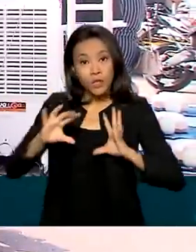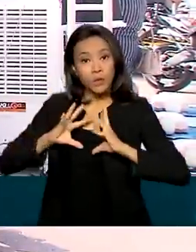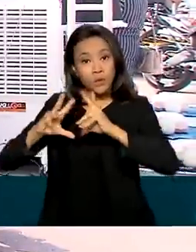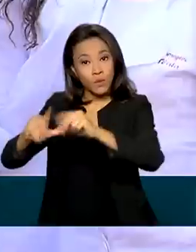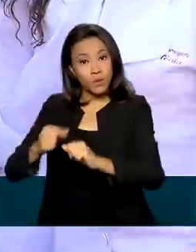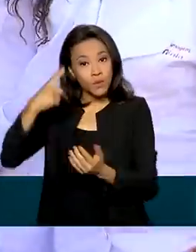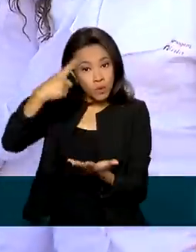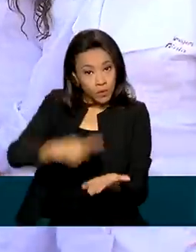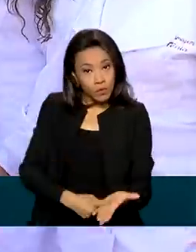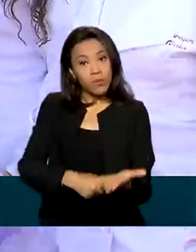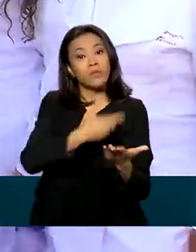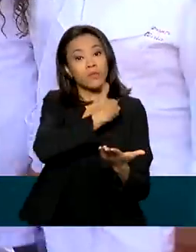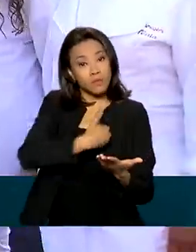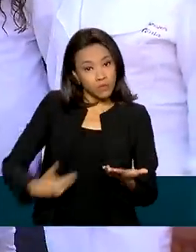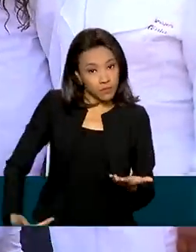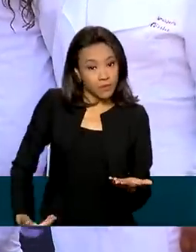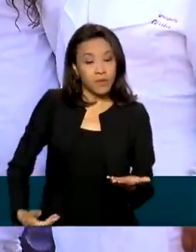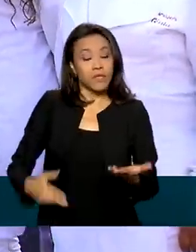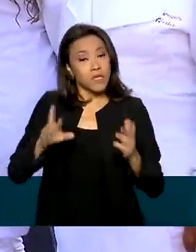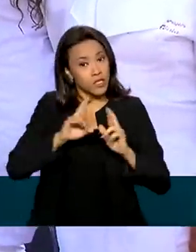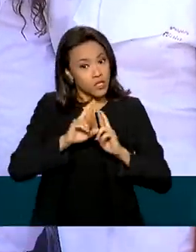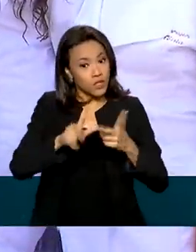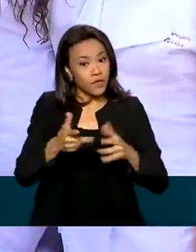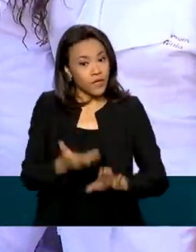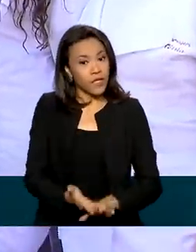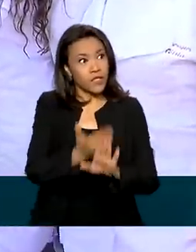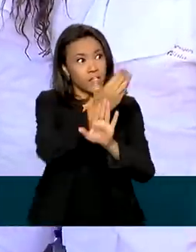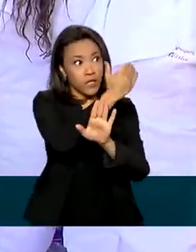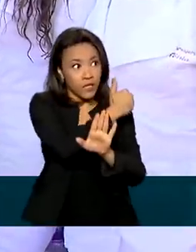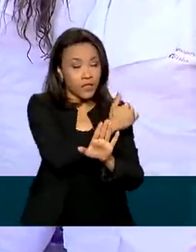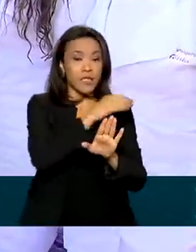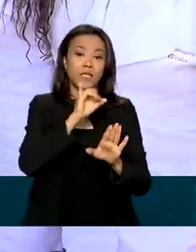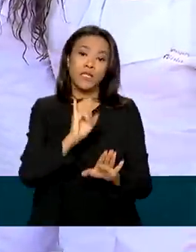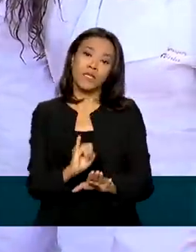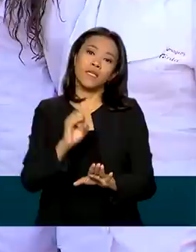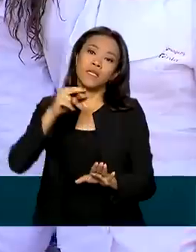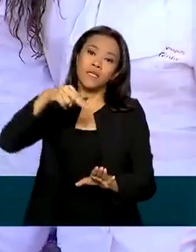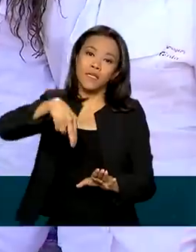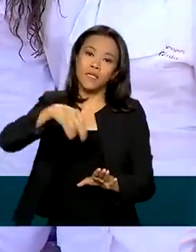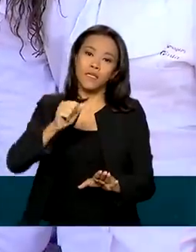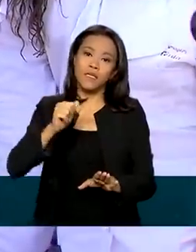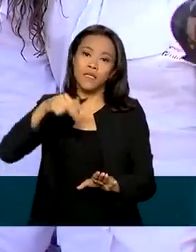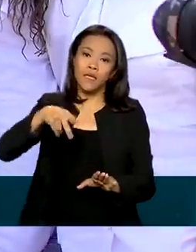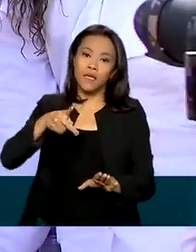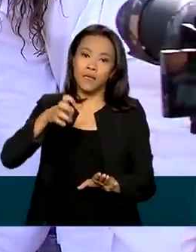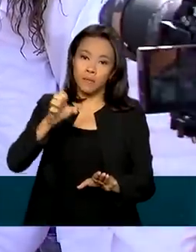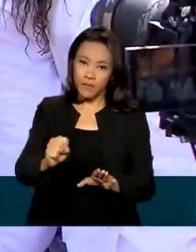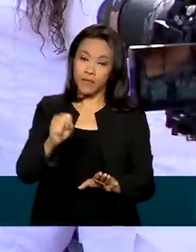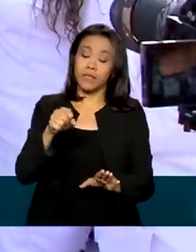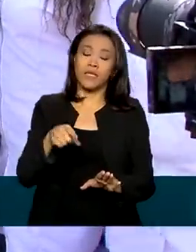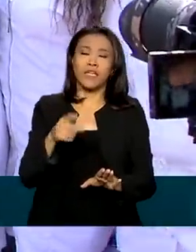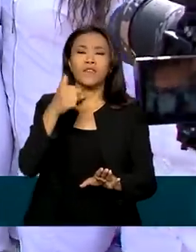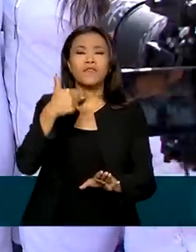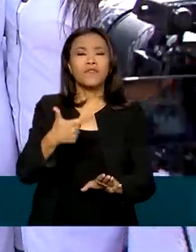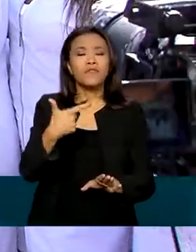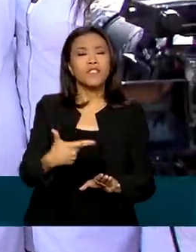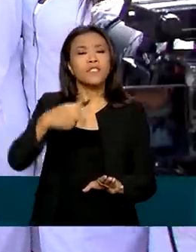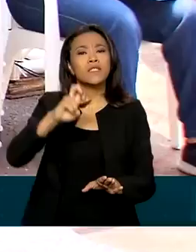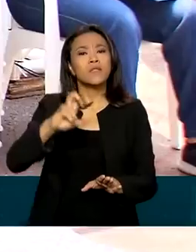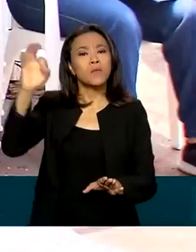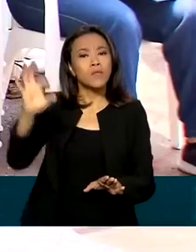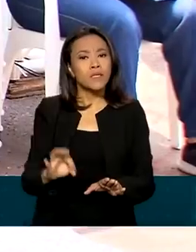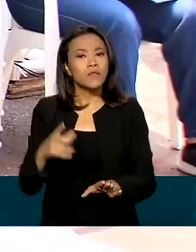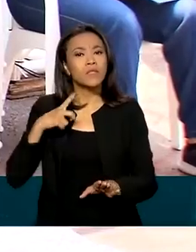do Estado, bem diferente da época do INAMPS, em que apenas 25% dos brasileiros tinham acesso à